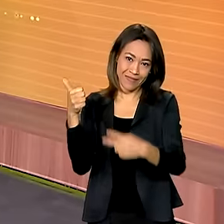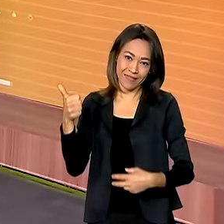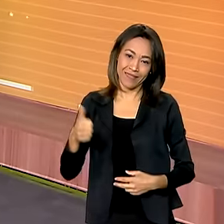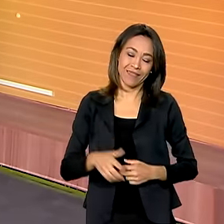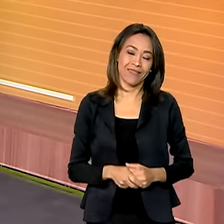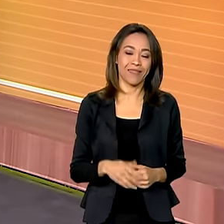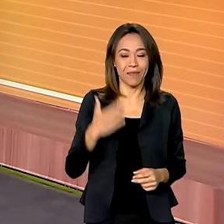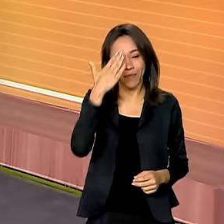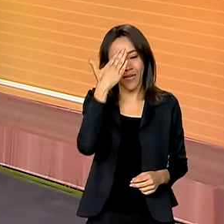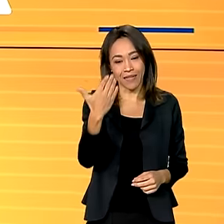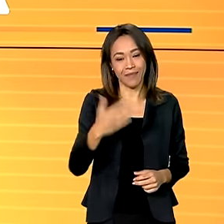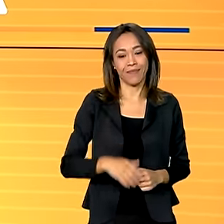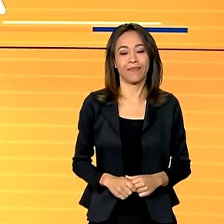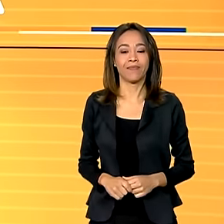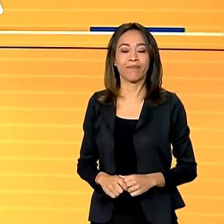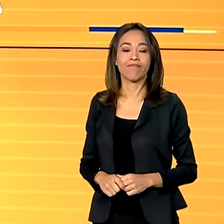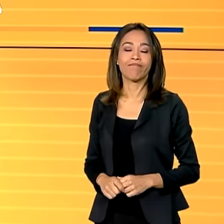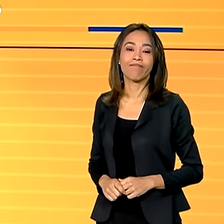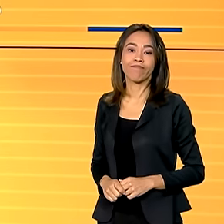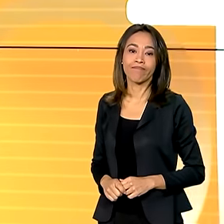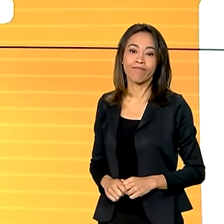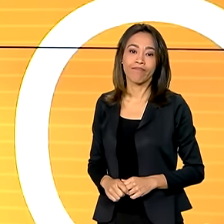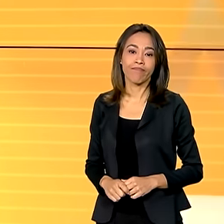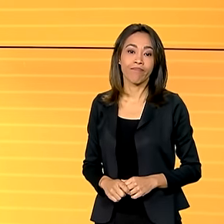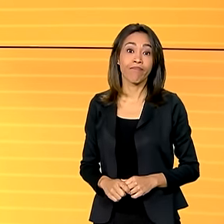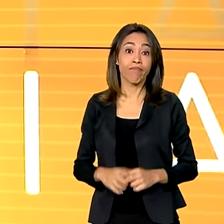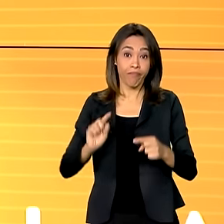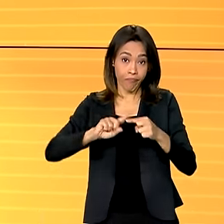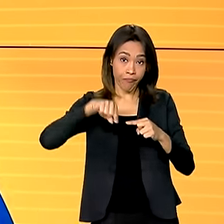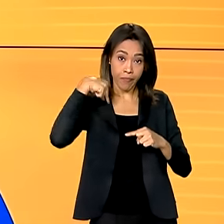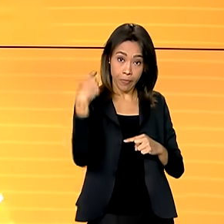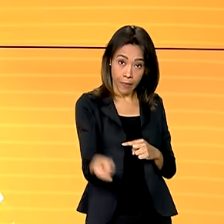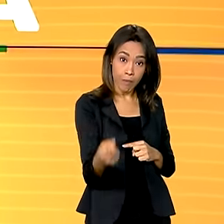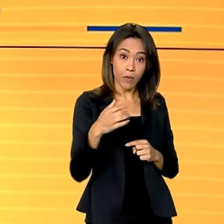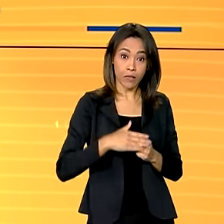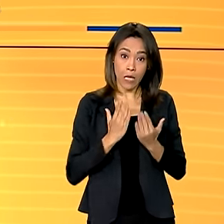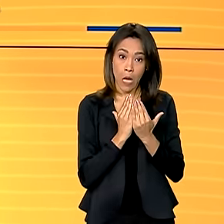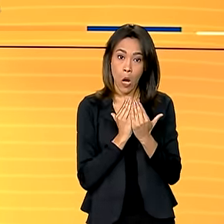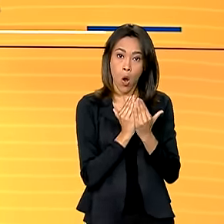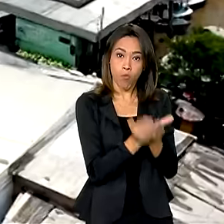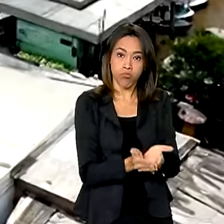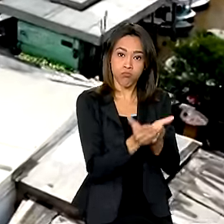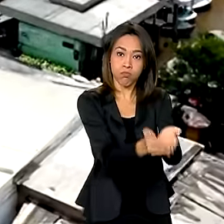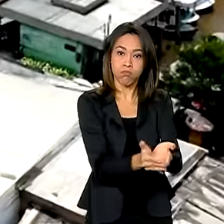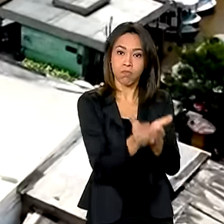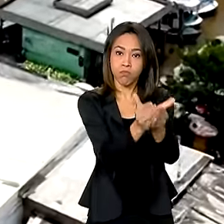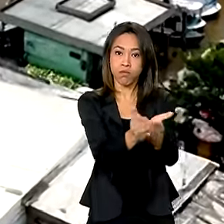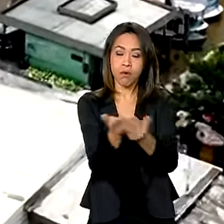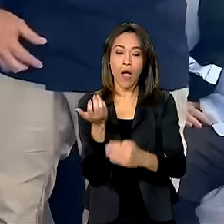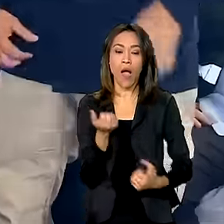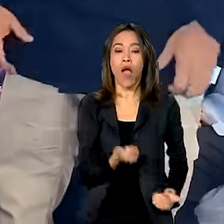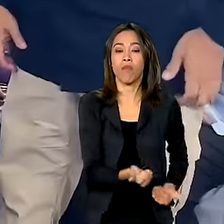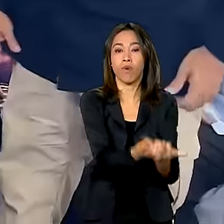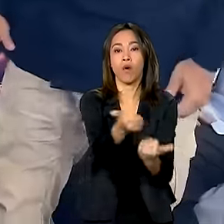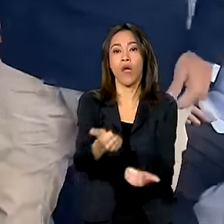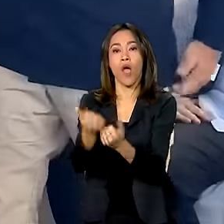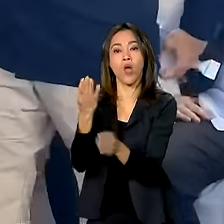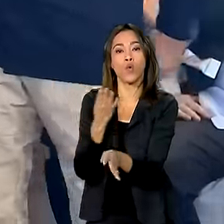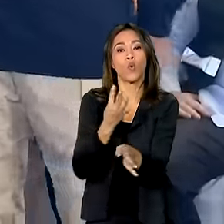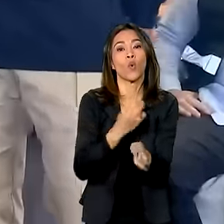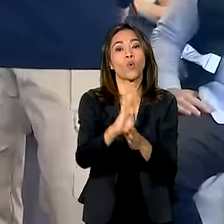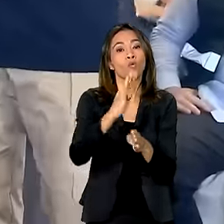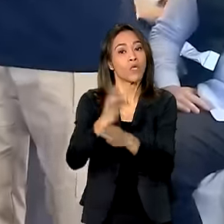Obrigado, até a próxima. E a seguir, barcos vão ajudar conselhos tutelares no combate à